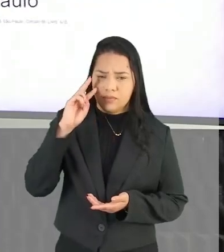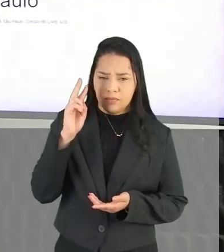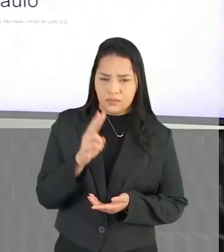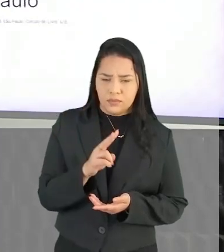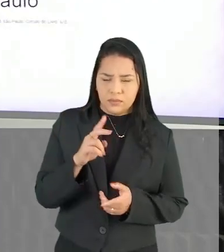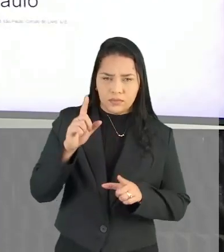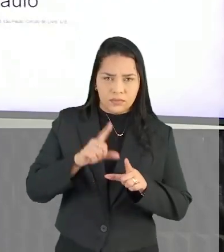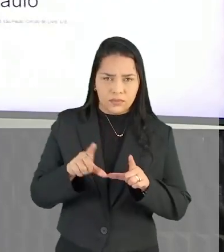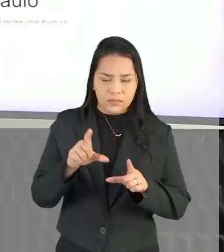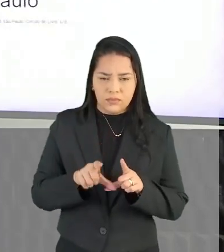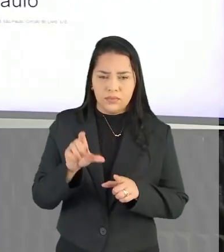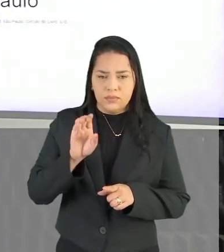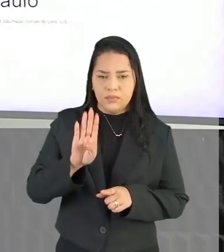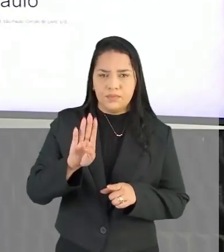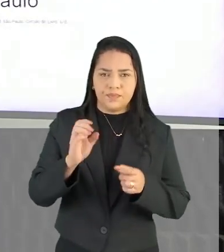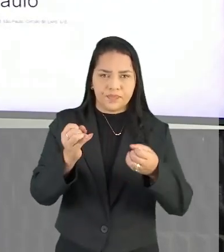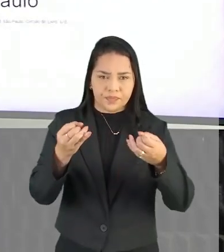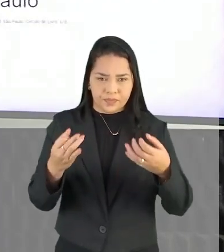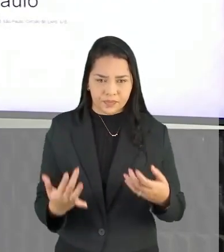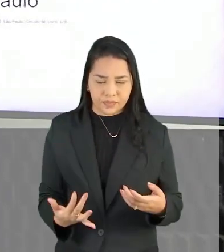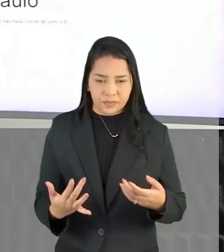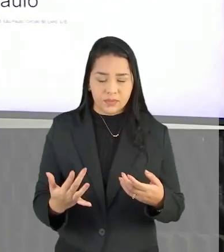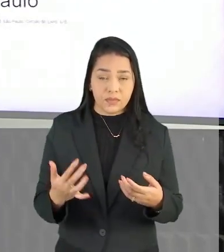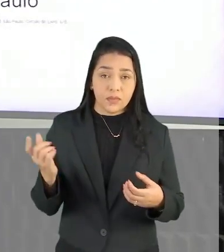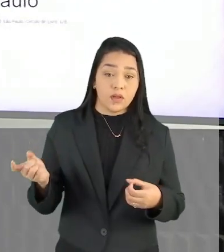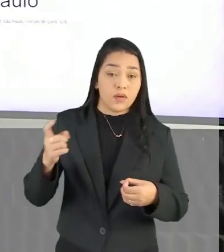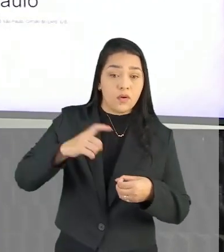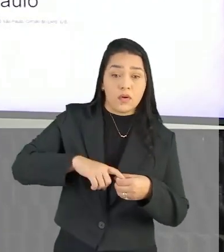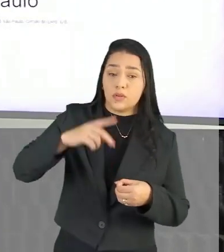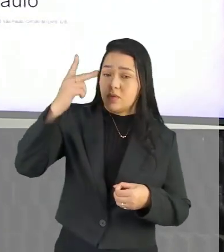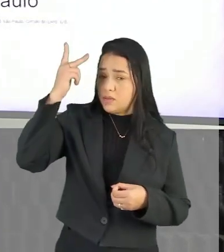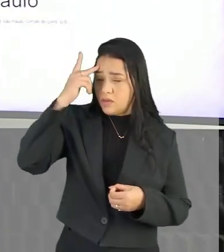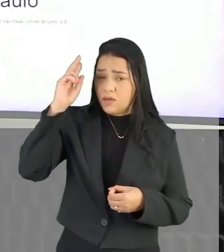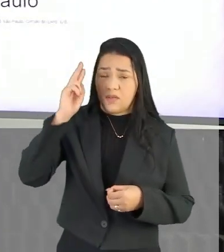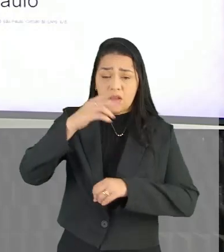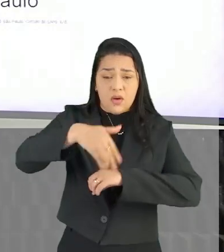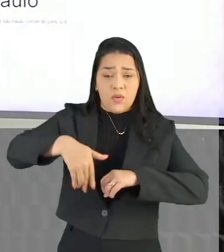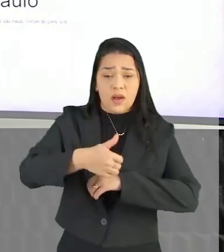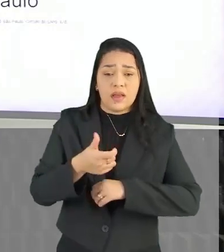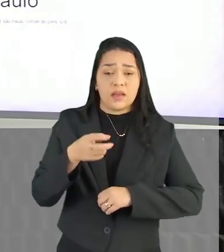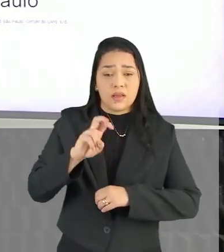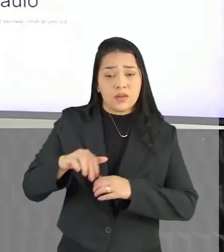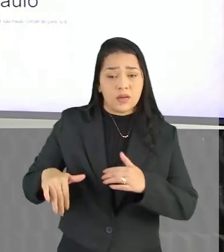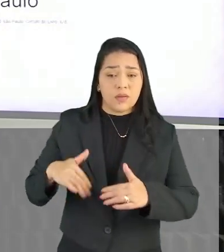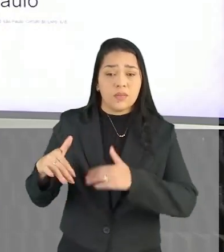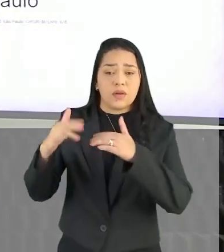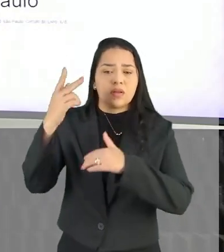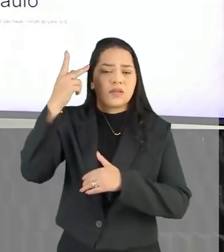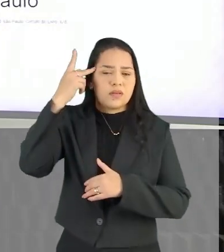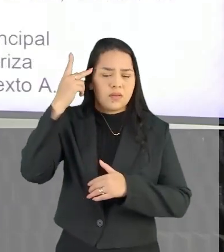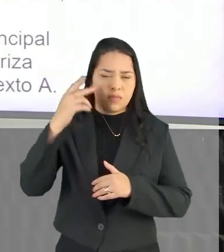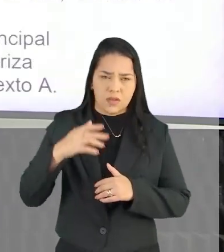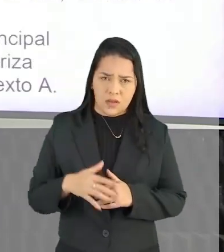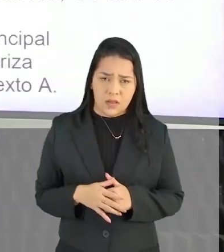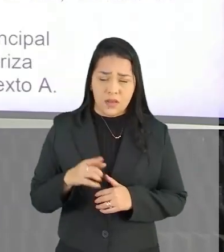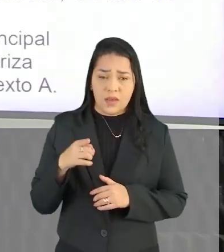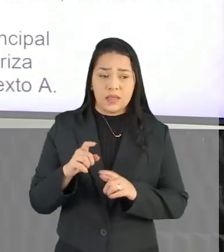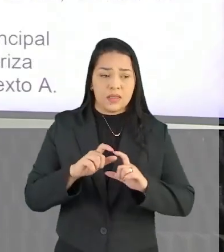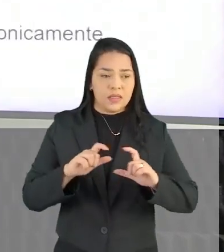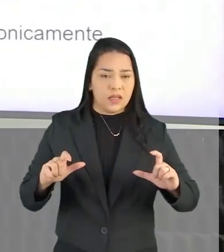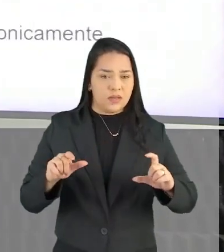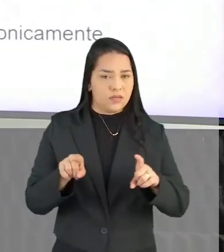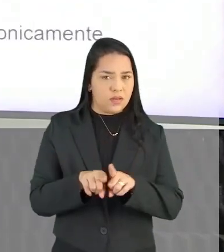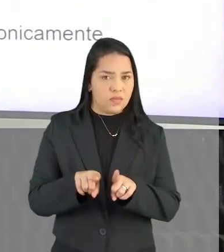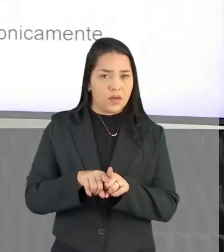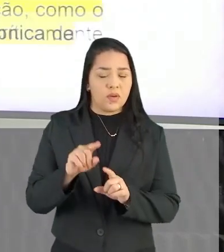No texto B Ele fala Sem que eu volte para São Paulo Sem que eu veja a rua 15 E o progresso de São Paulo Então esse trecho